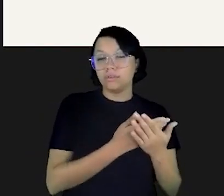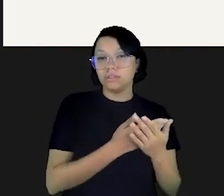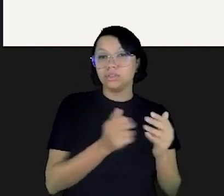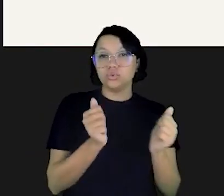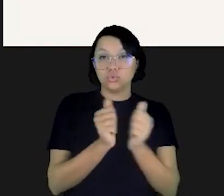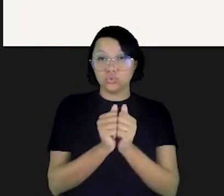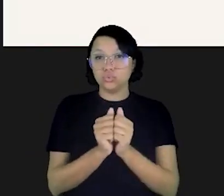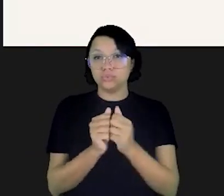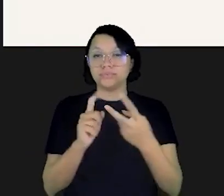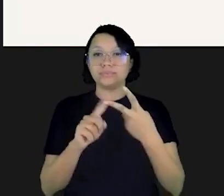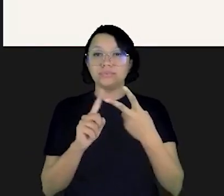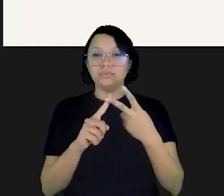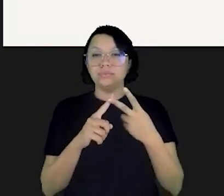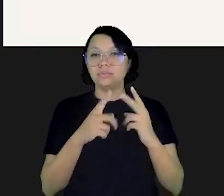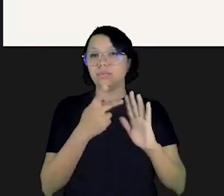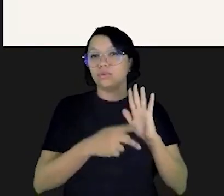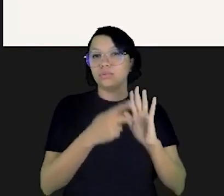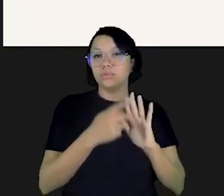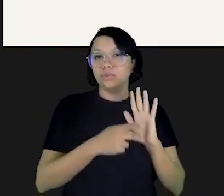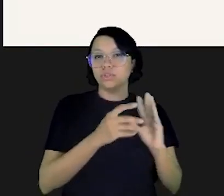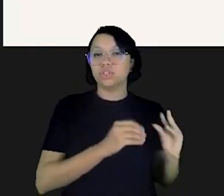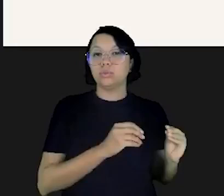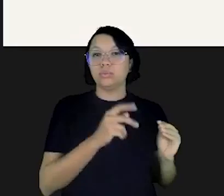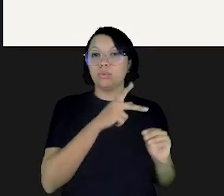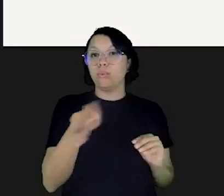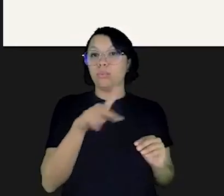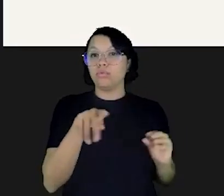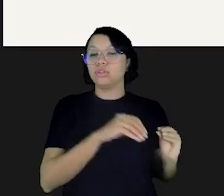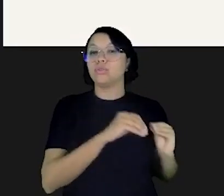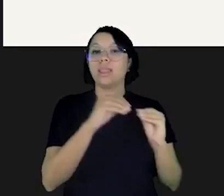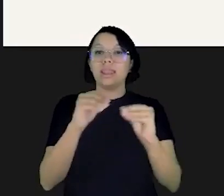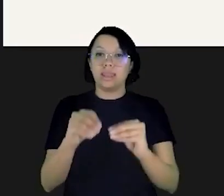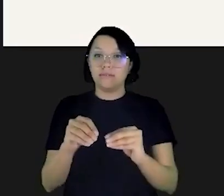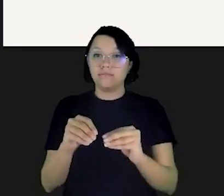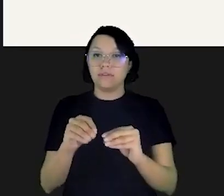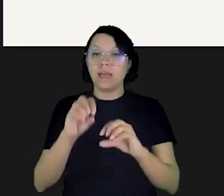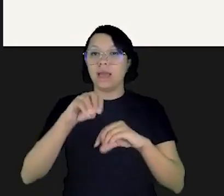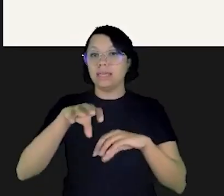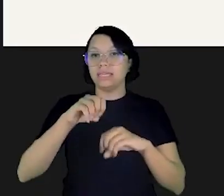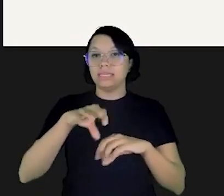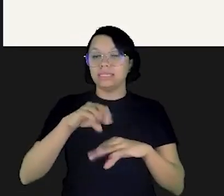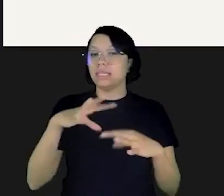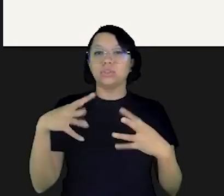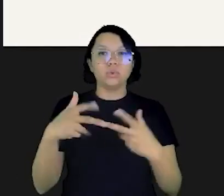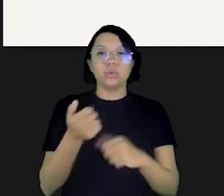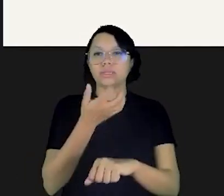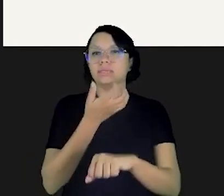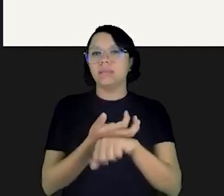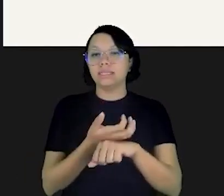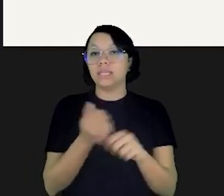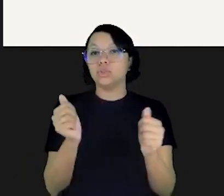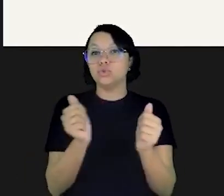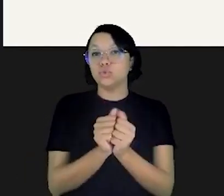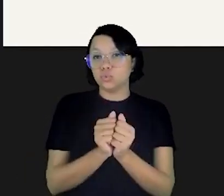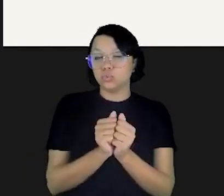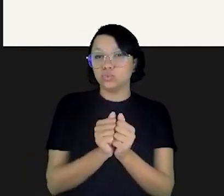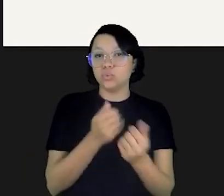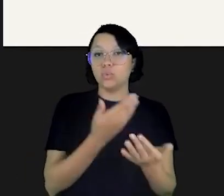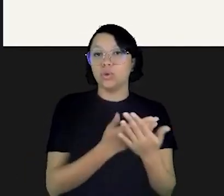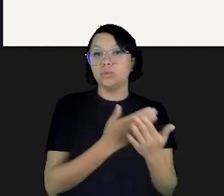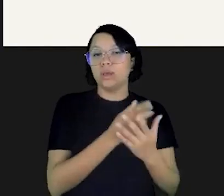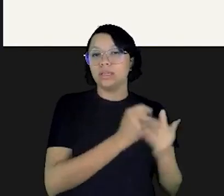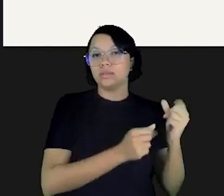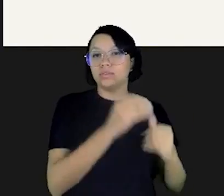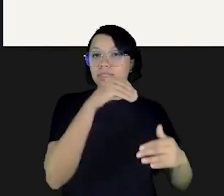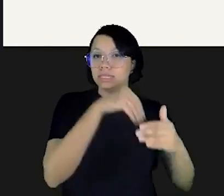entrega projetos escolares para que o professor leve para dentro de sala de aula ensine matemática português